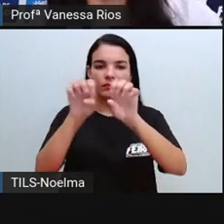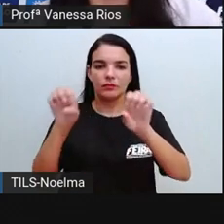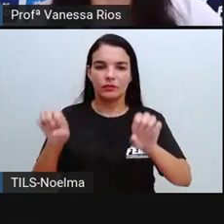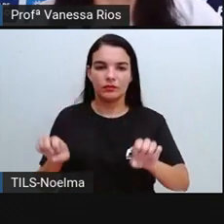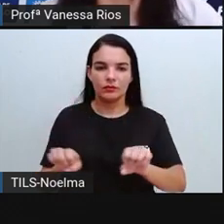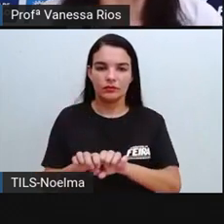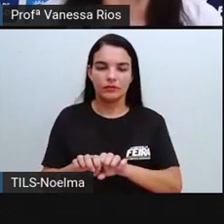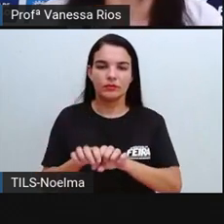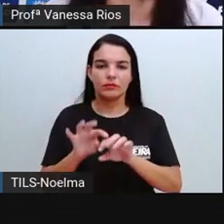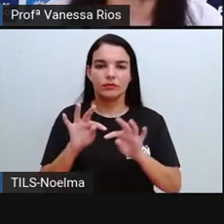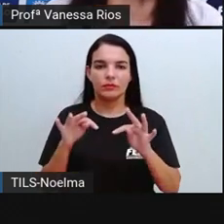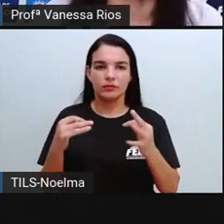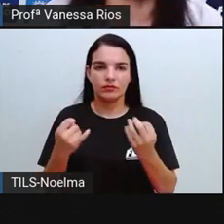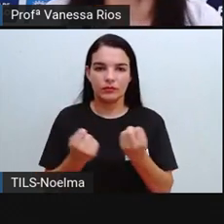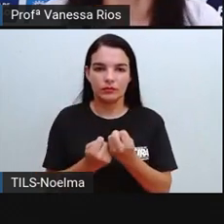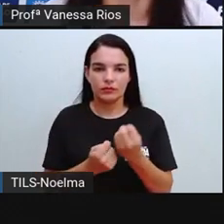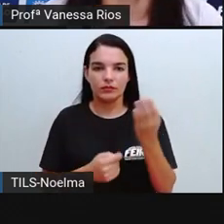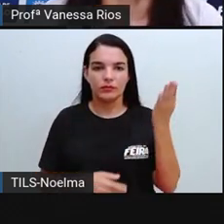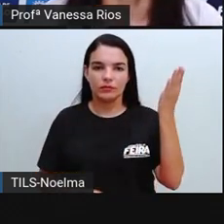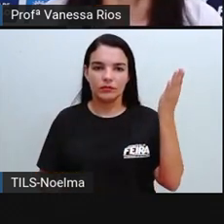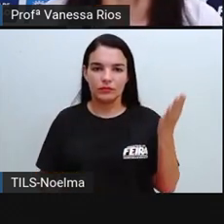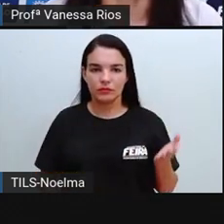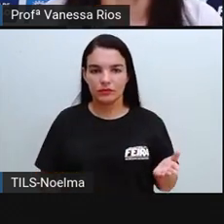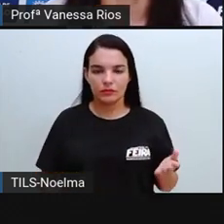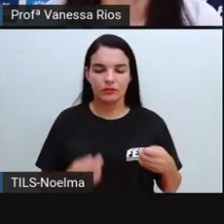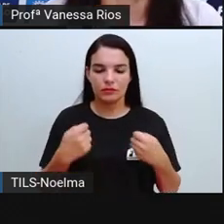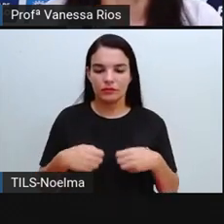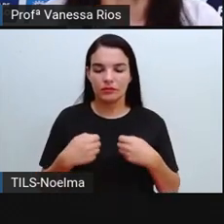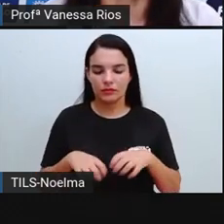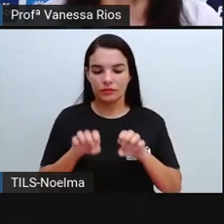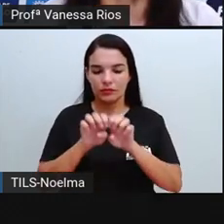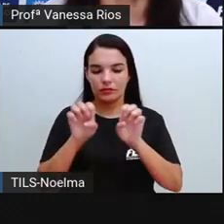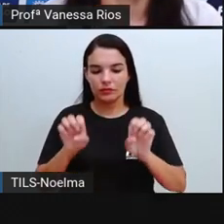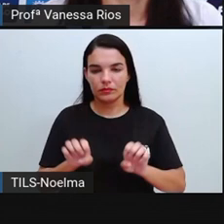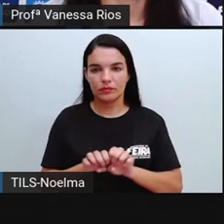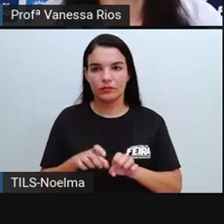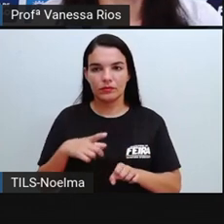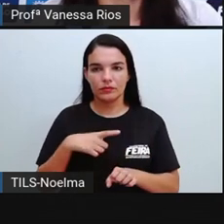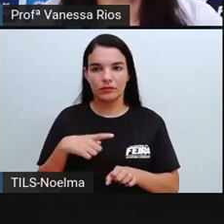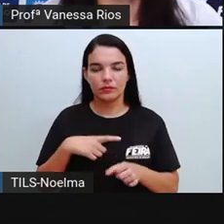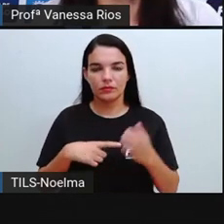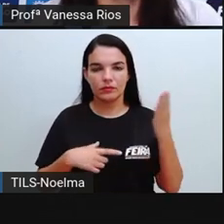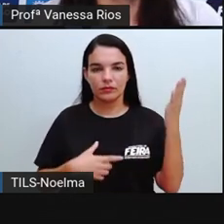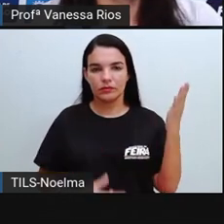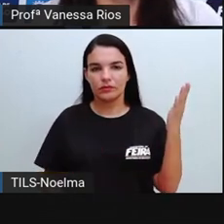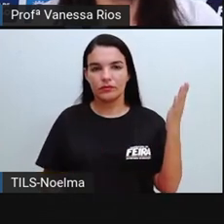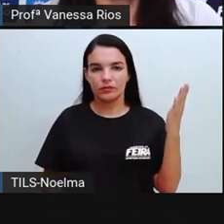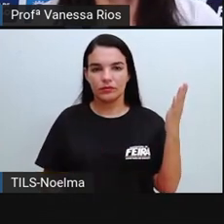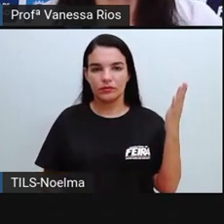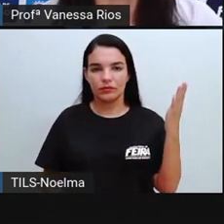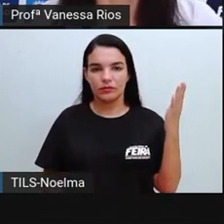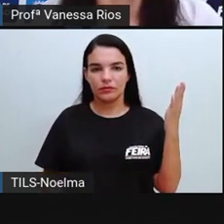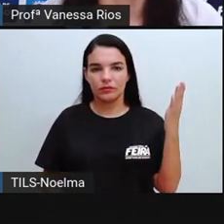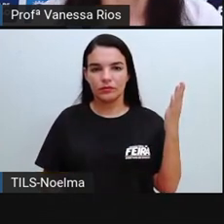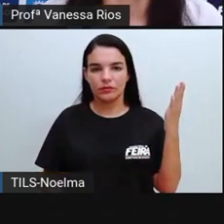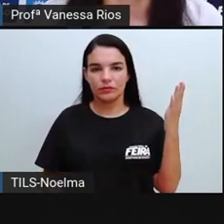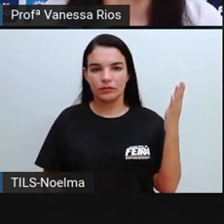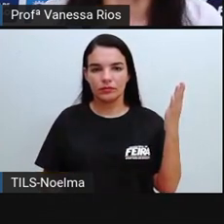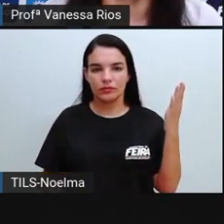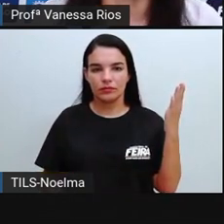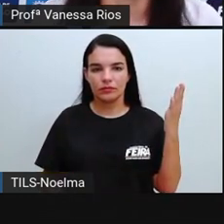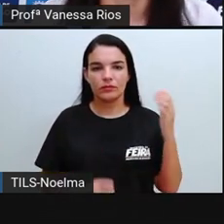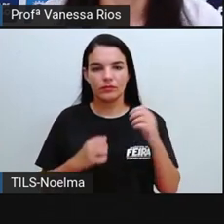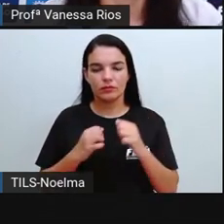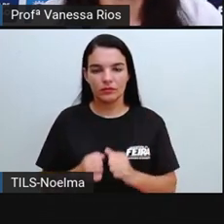entrevista, nome do entrevistado, ano, sua turma e elaborar aí as possíveis perguntas e